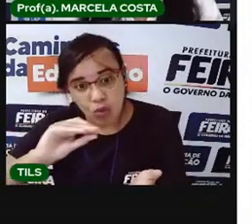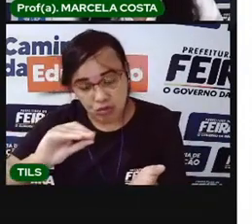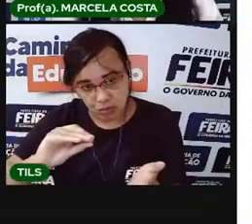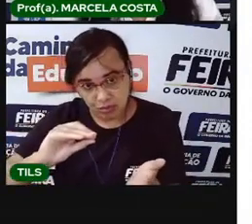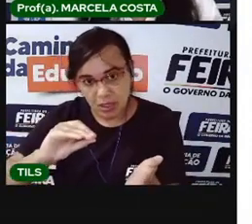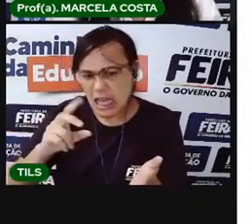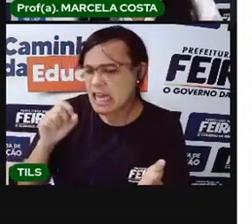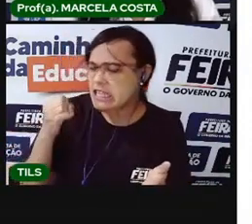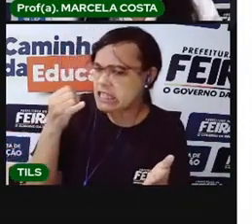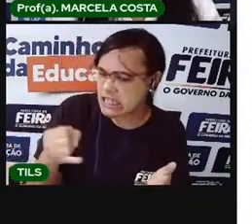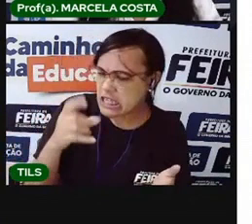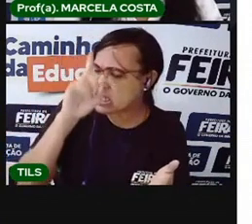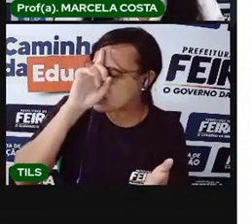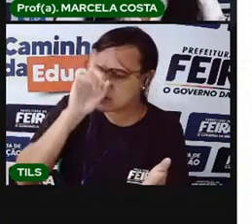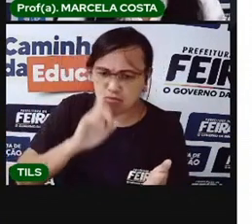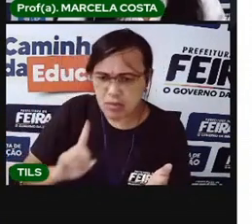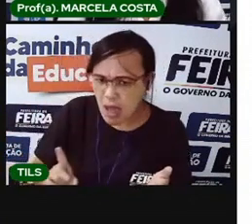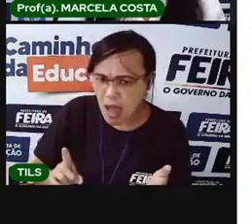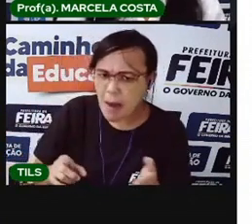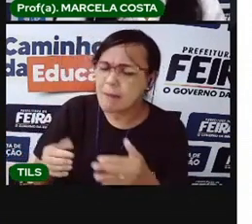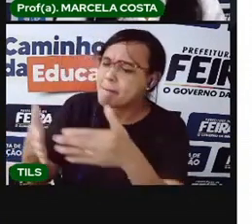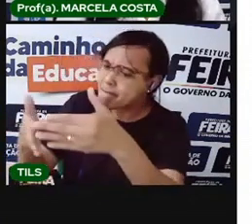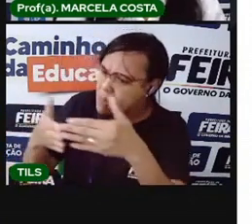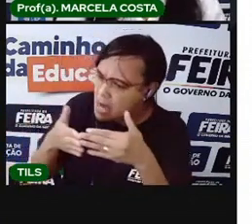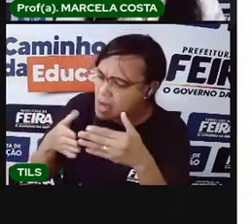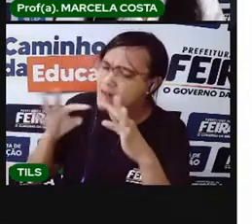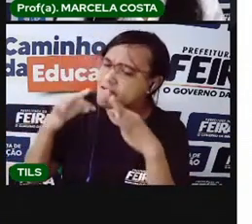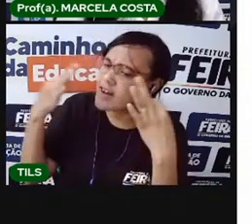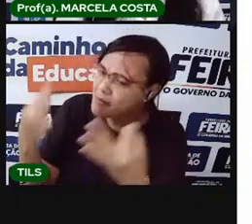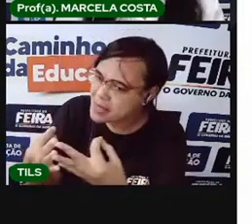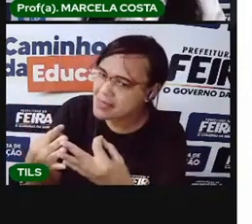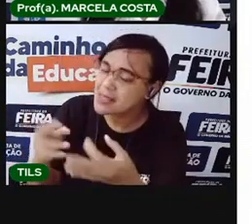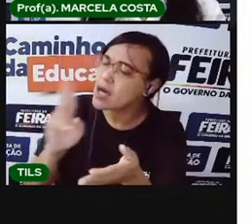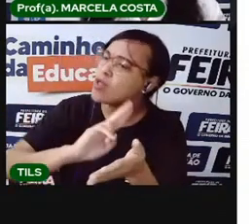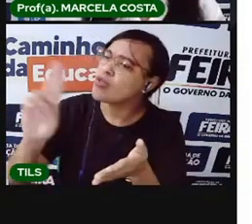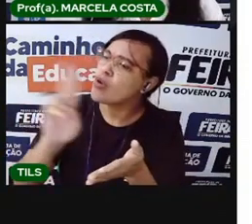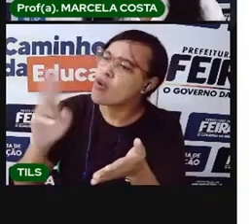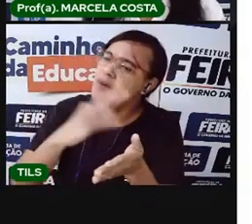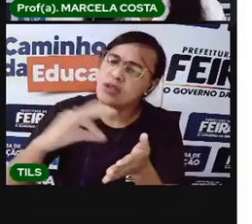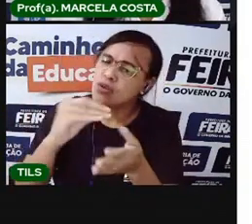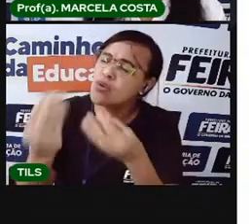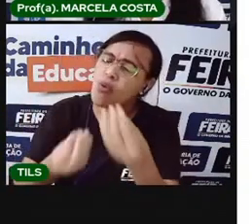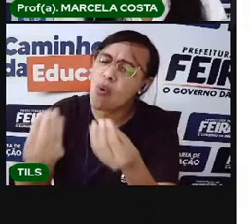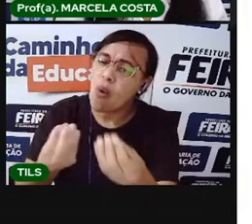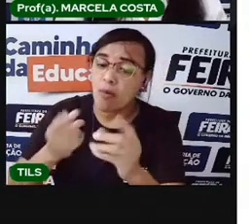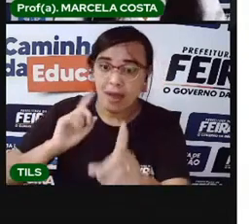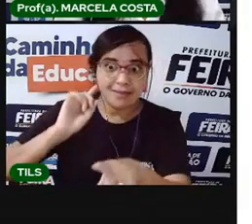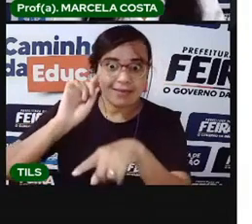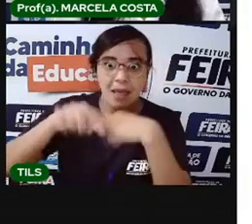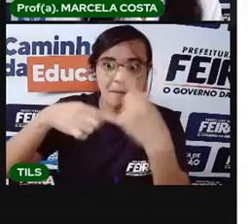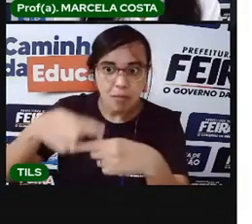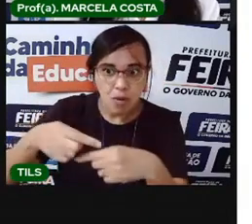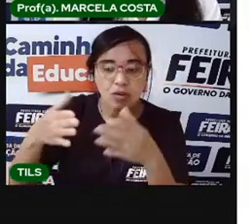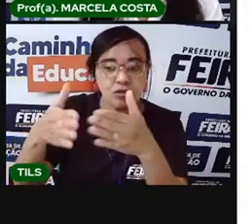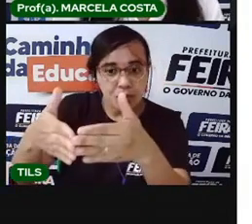não souber escrever o seu nome, peça ajuda no seu responsável, vai te ajudar. Depois que você escrever, eu vou pedir